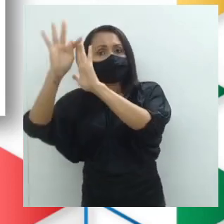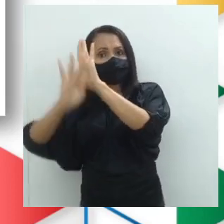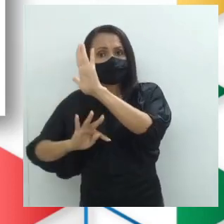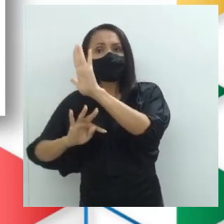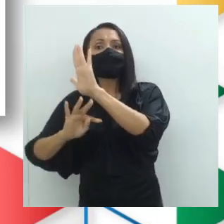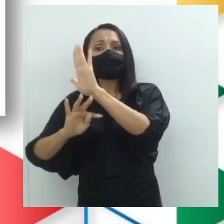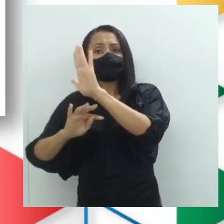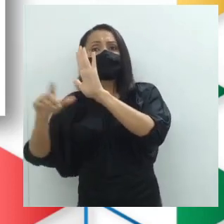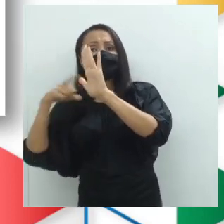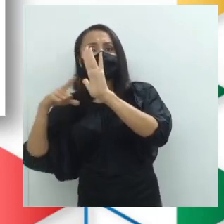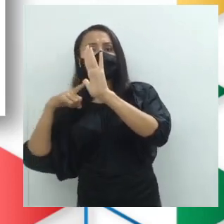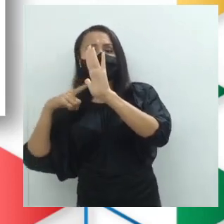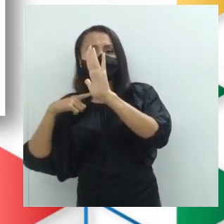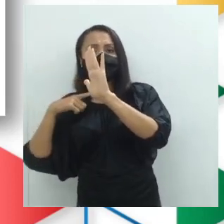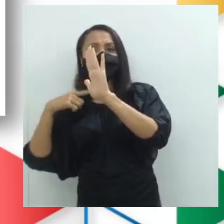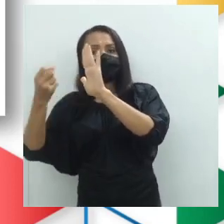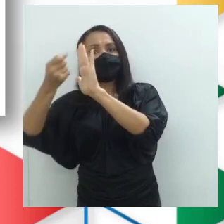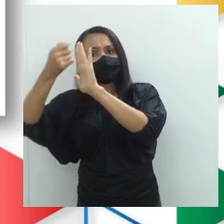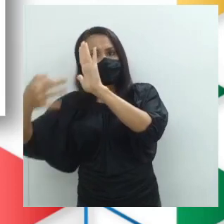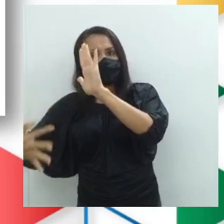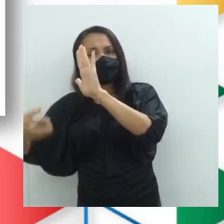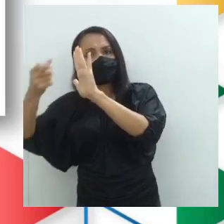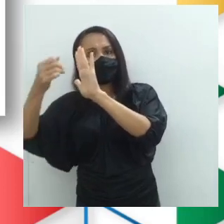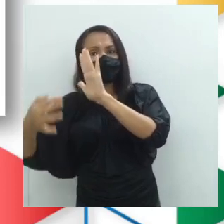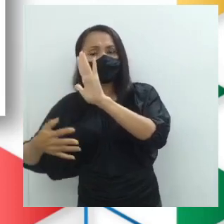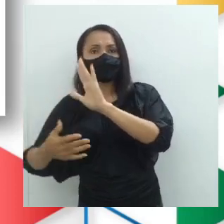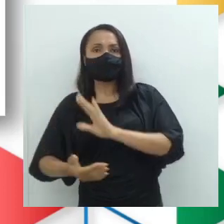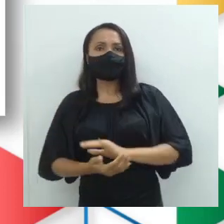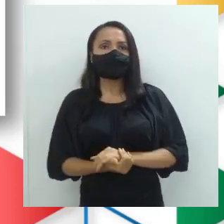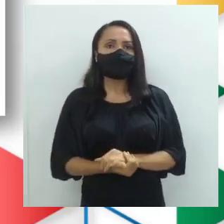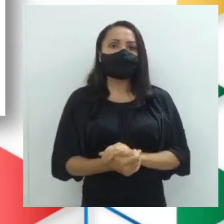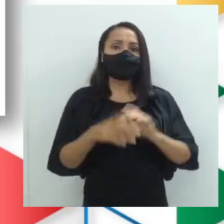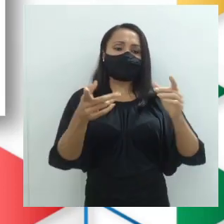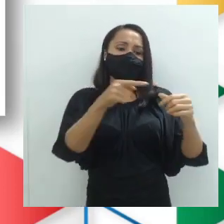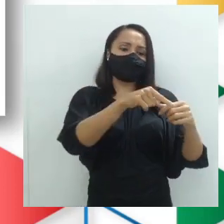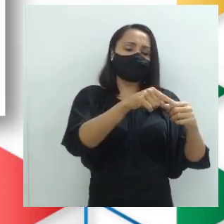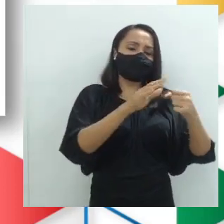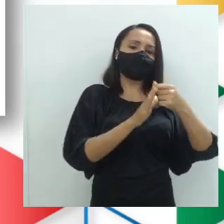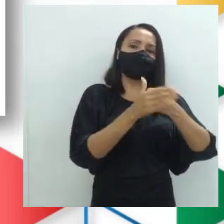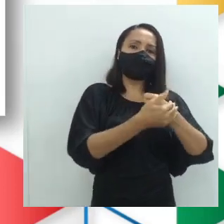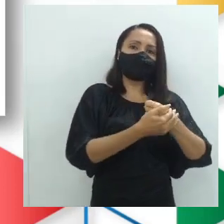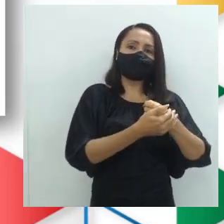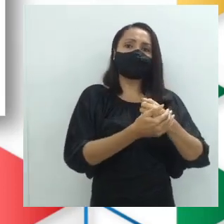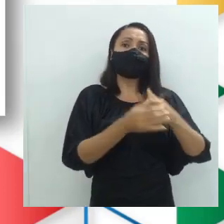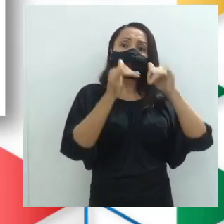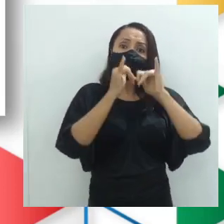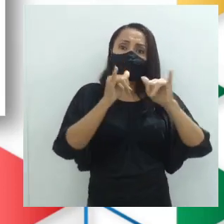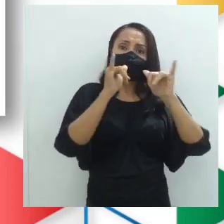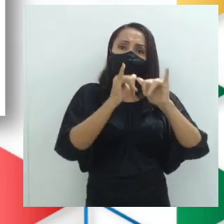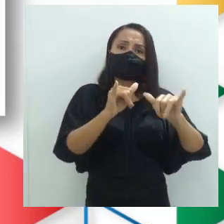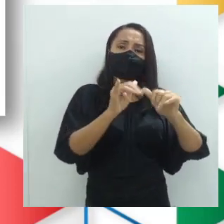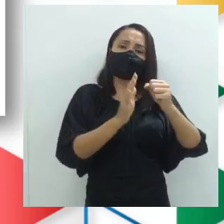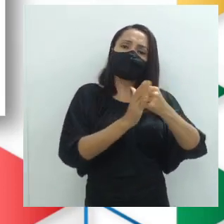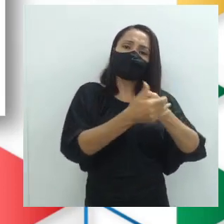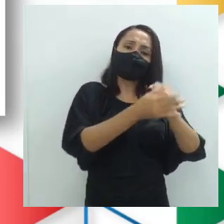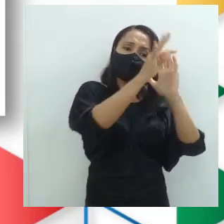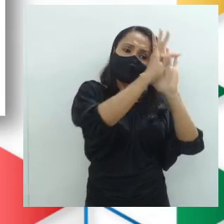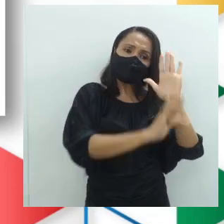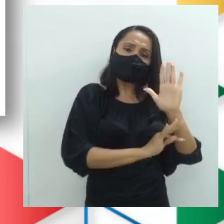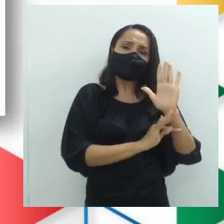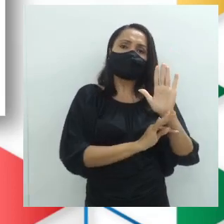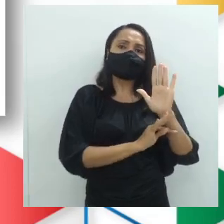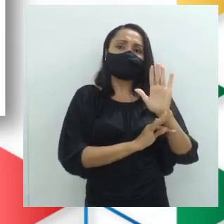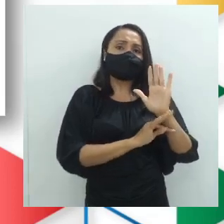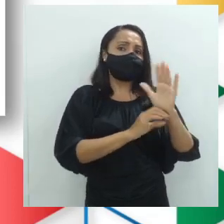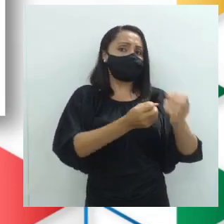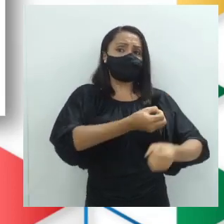texto. O não dito, pressupostos e subtendidos, são informações implícitas no texto, não